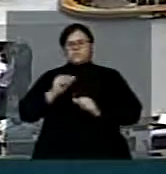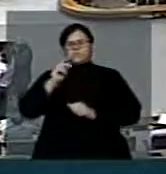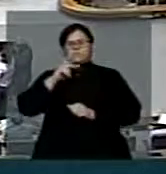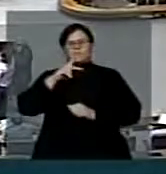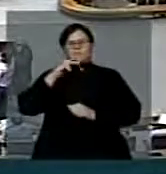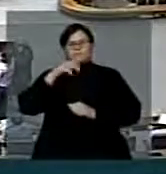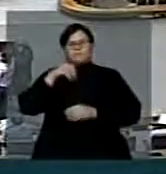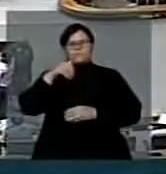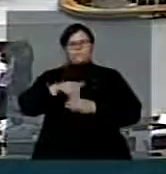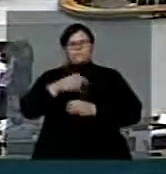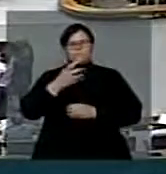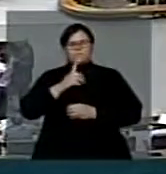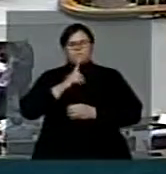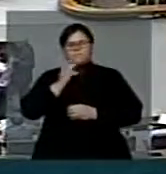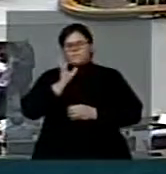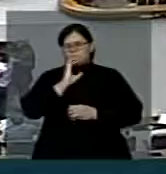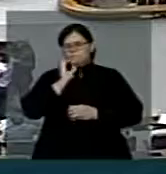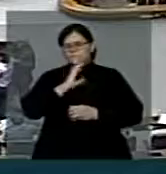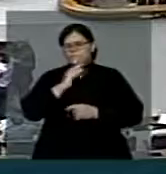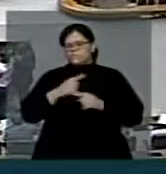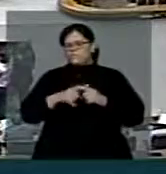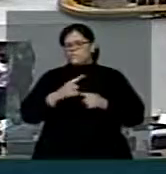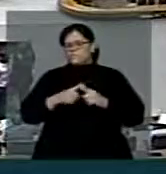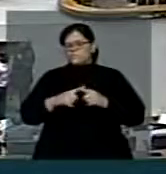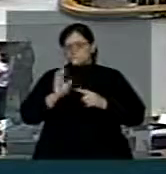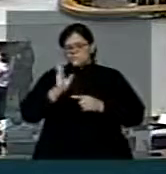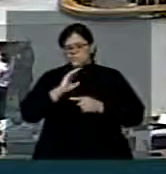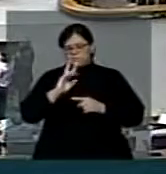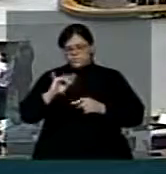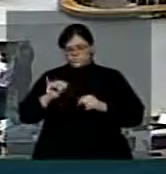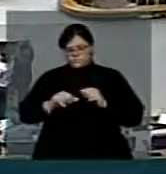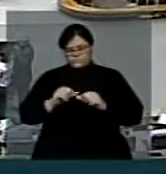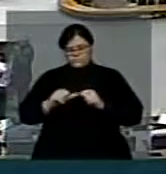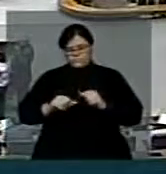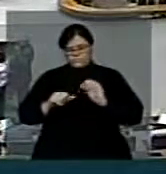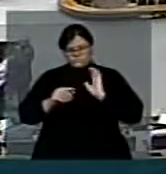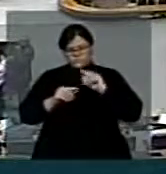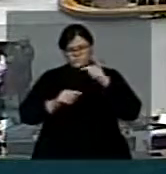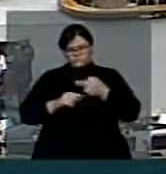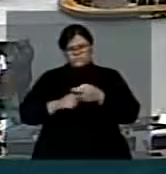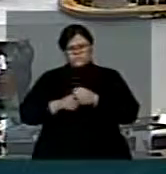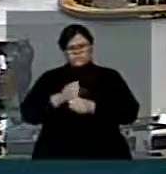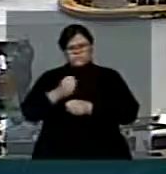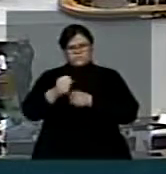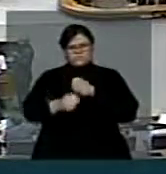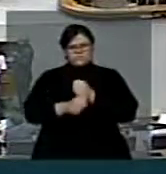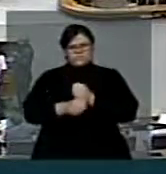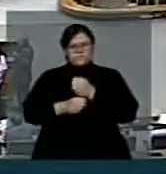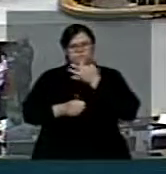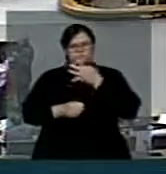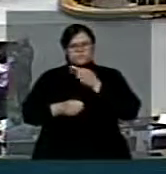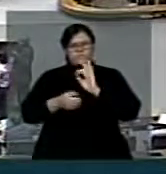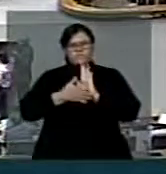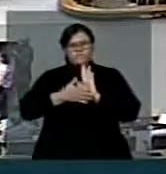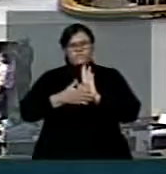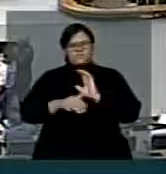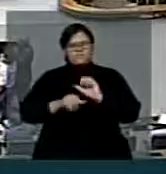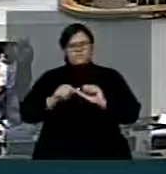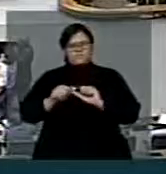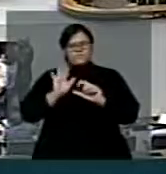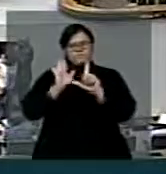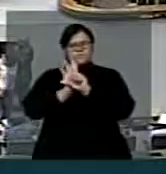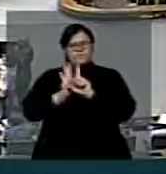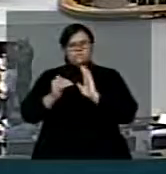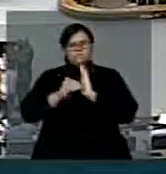pressa para análise desse projeto, porque para valer, para as mudanças valerem para as eleições do ano que vem, essa proposta precisa virar lei até